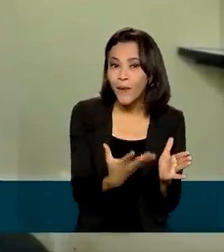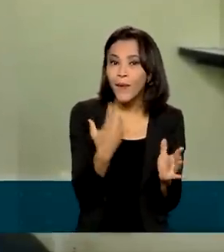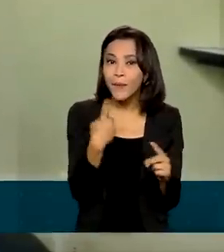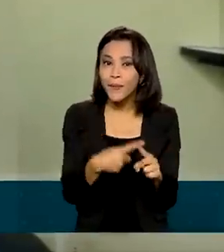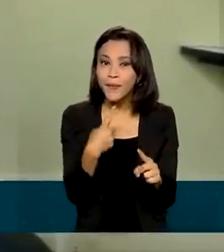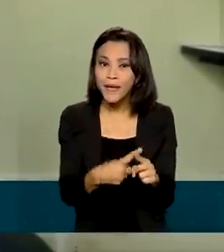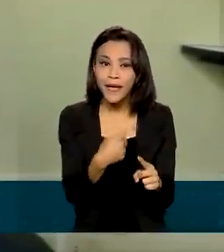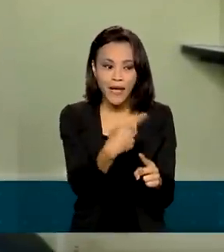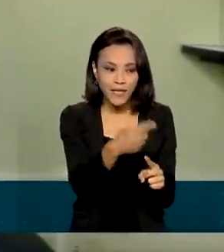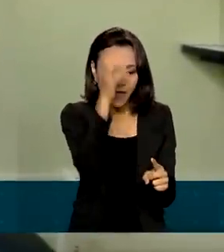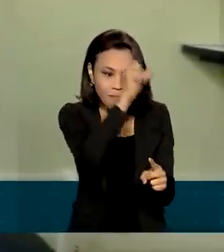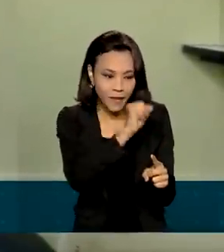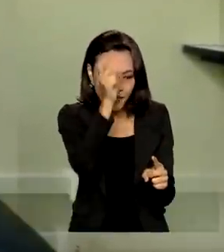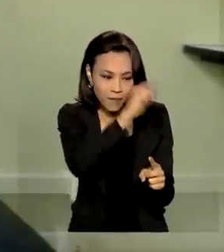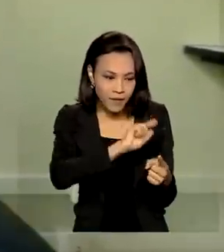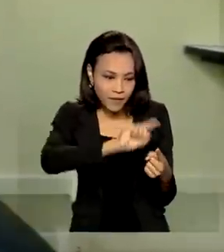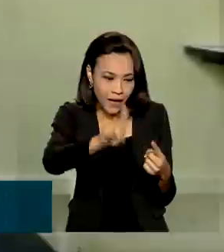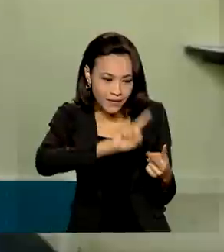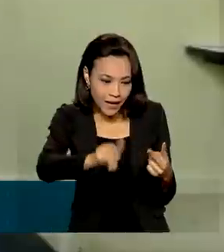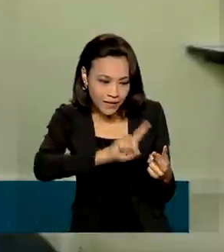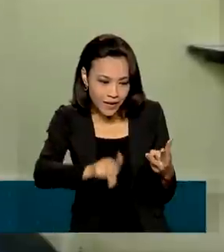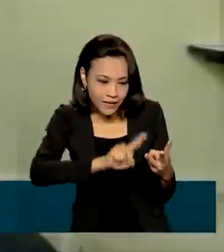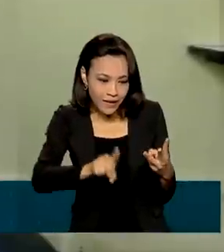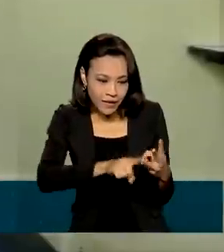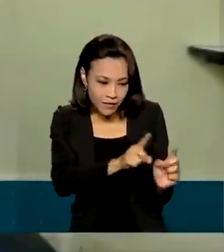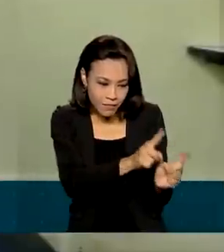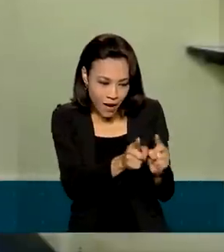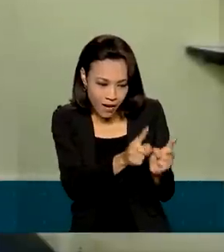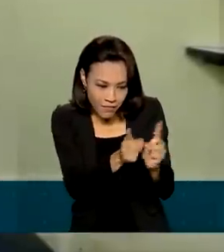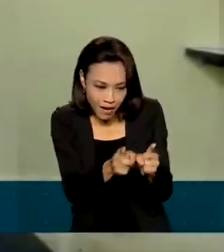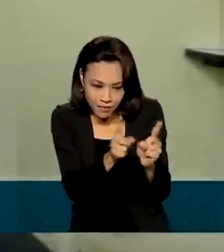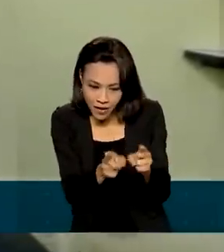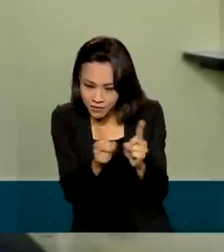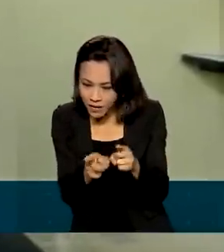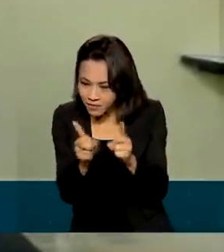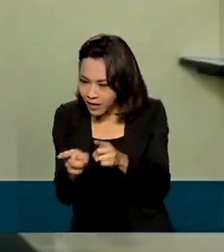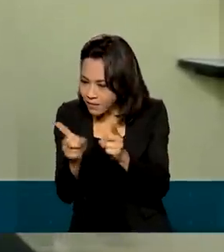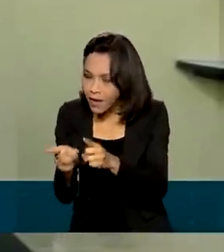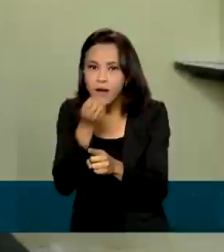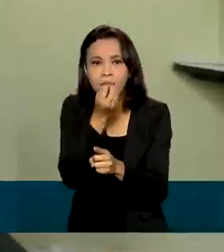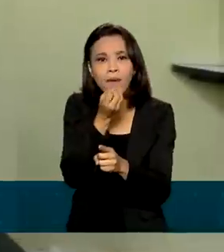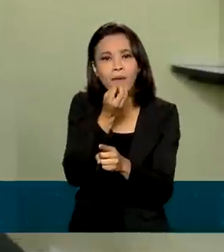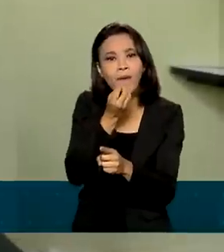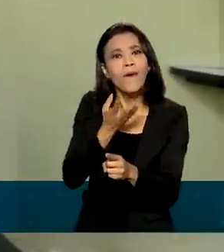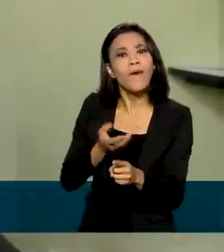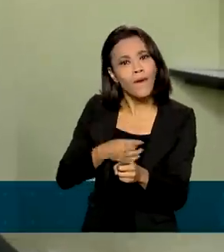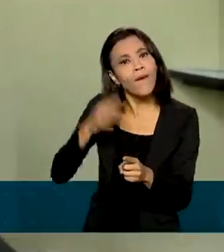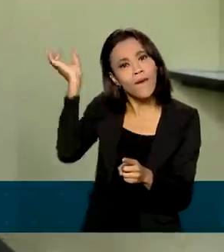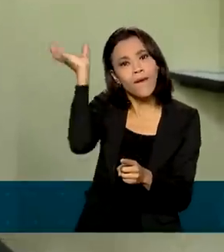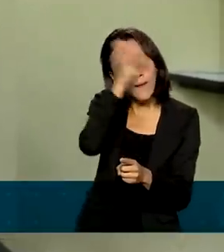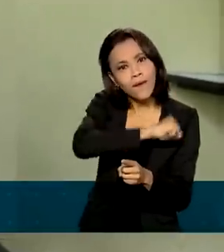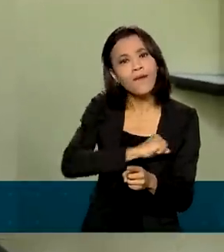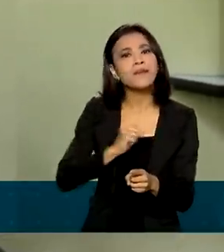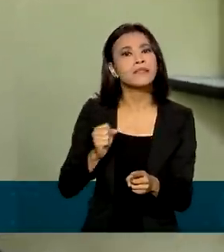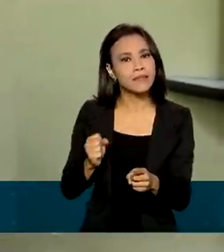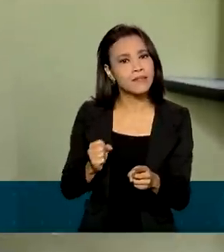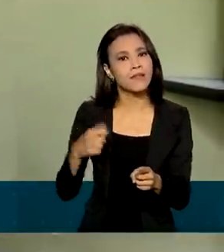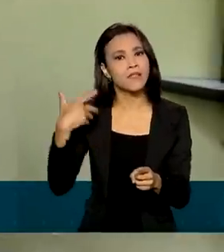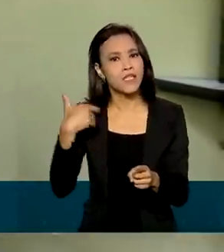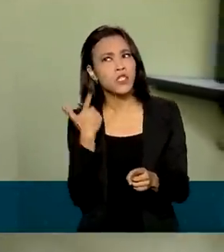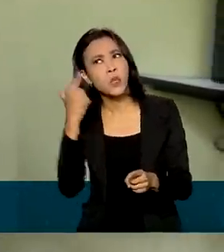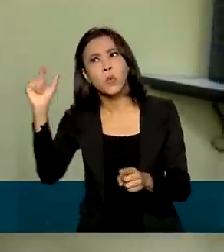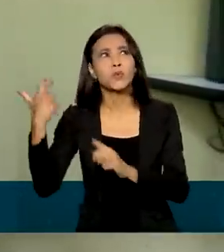coisas com ele, conforme as fases. E é bom porque todo mundo consegue aprender, seja em outros